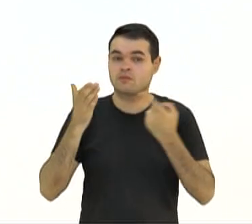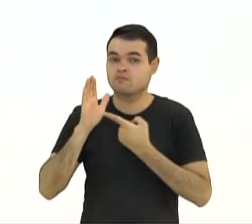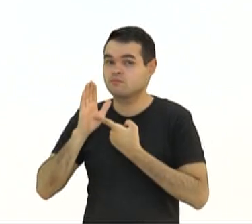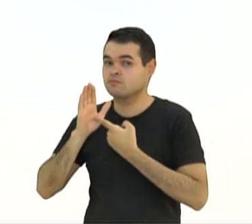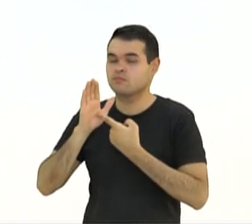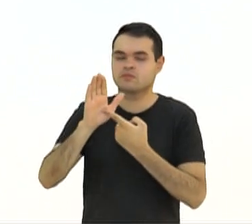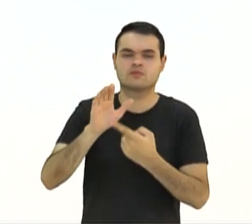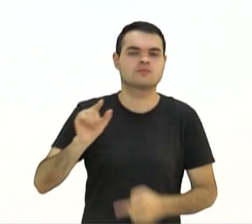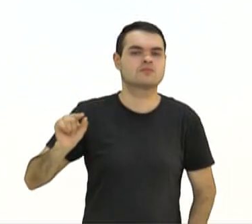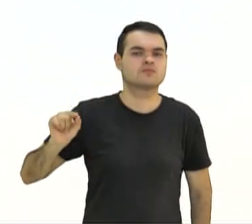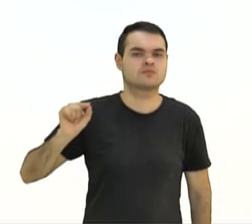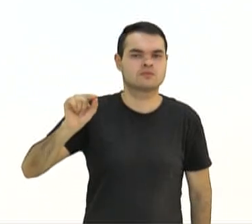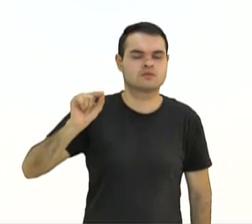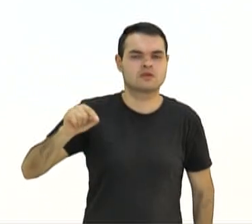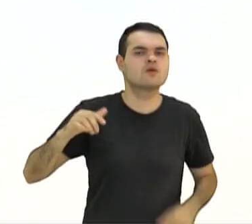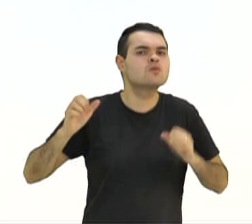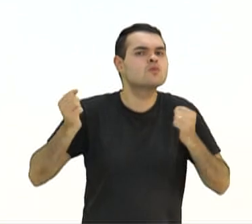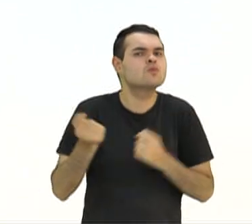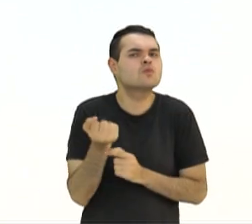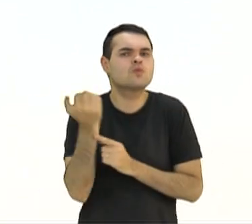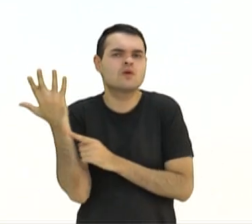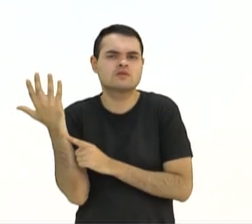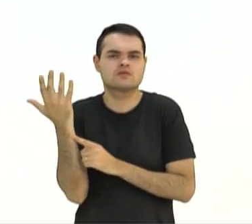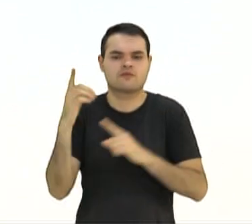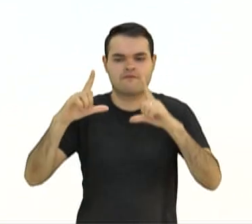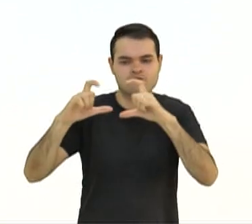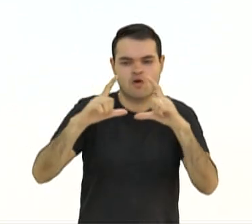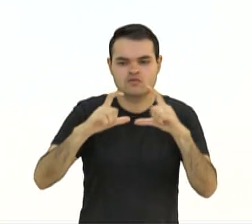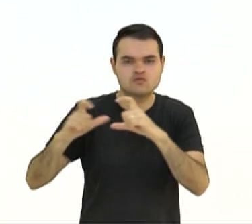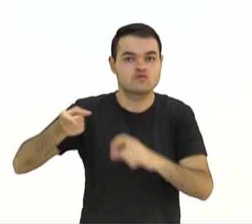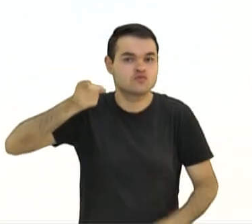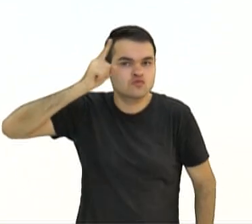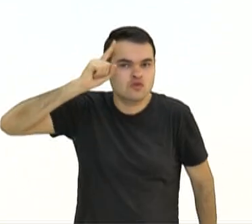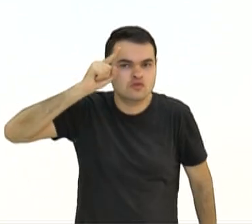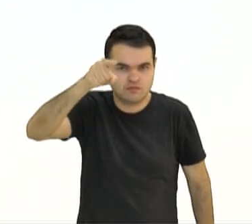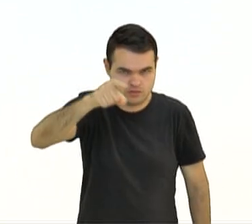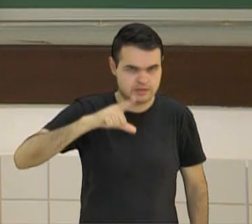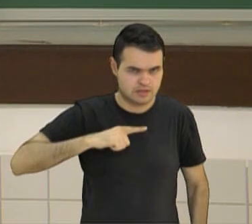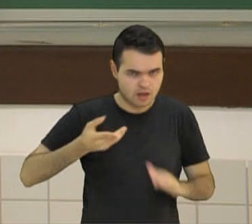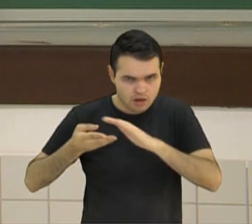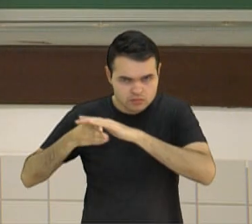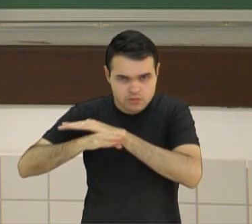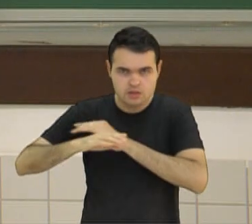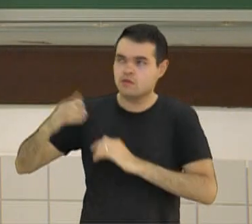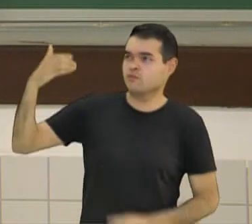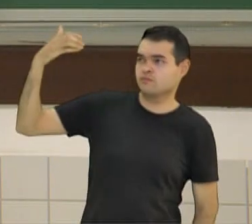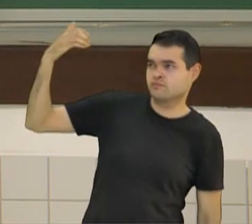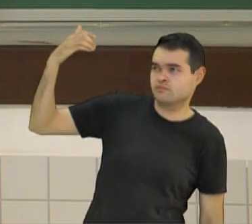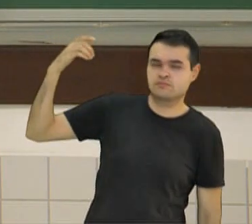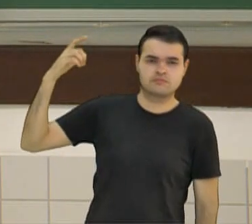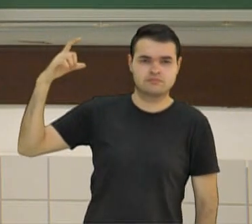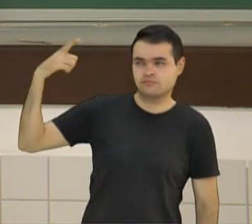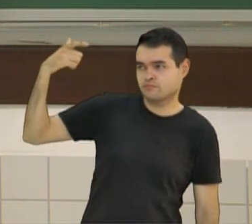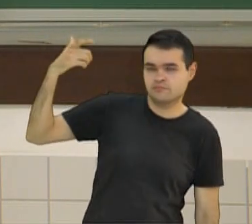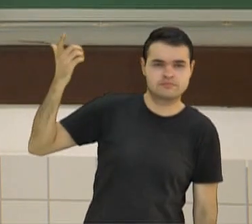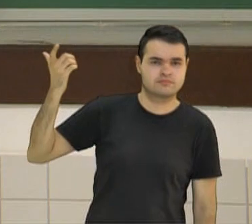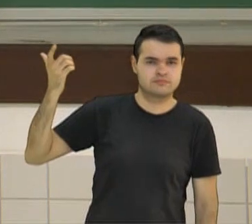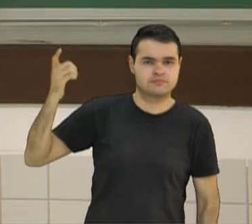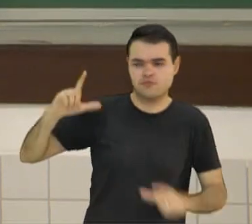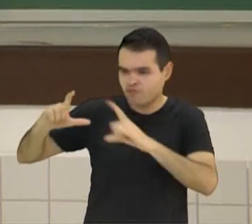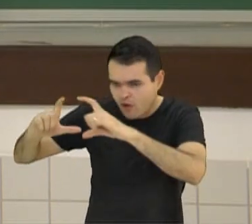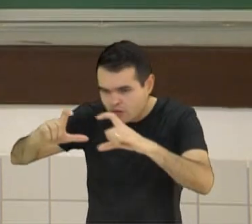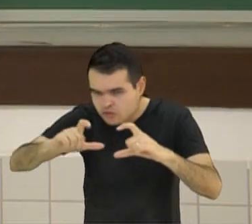vocês é o seguinte, quantas fotografias você tira por dia? Você tem o costume de tirar selfie e outras imagens?